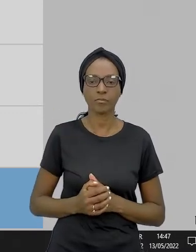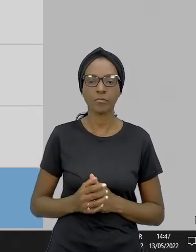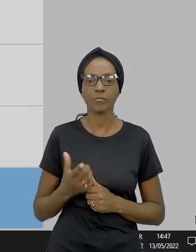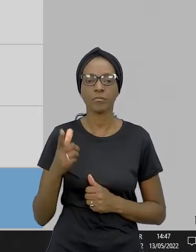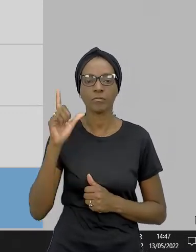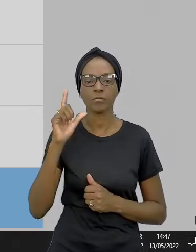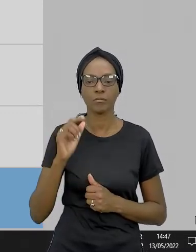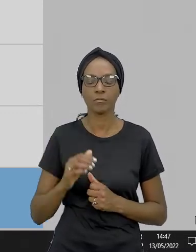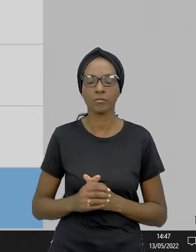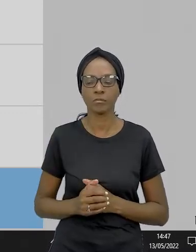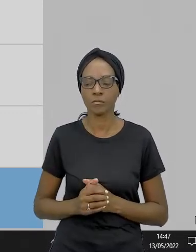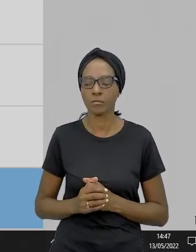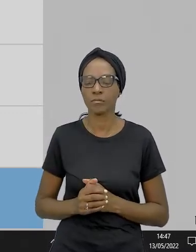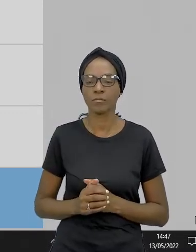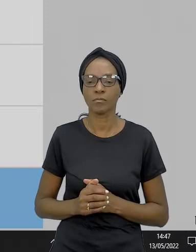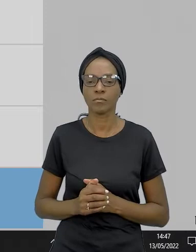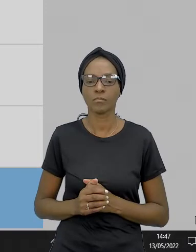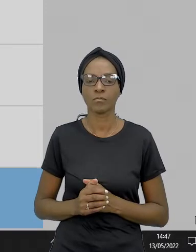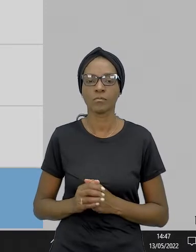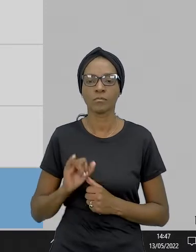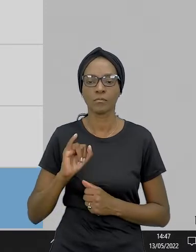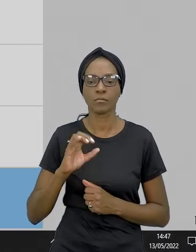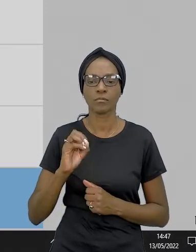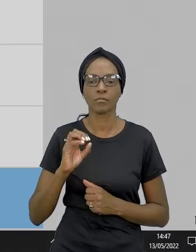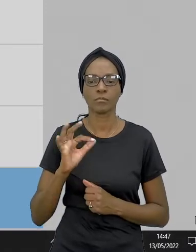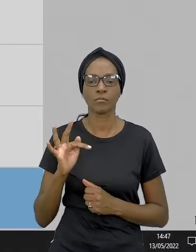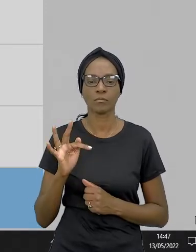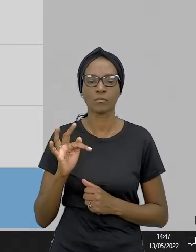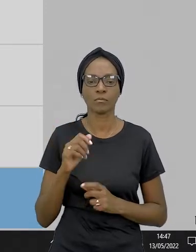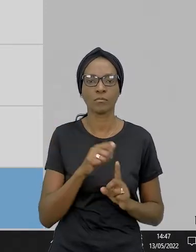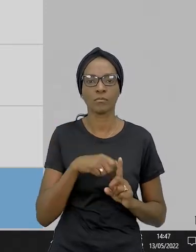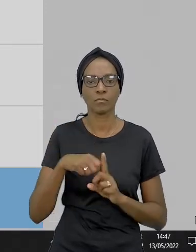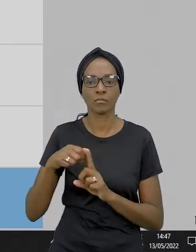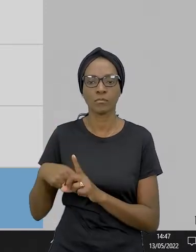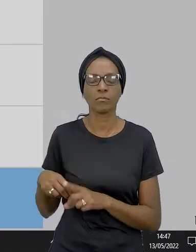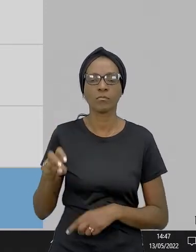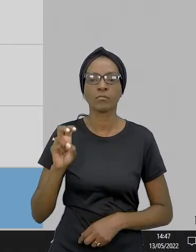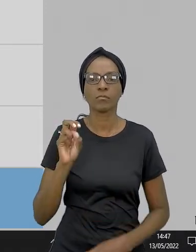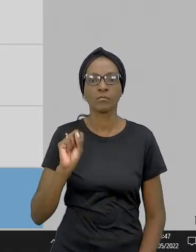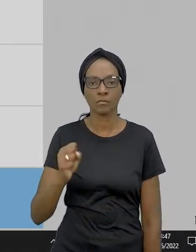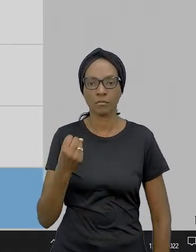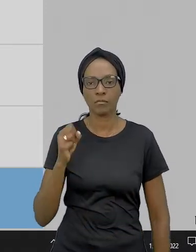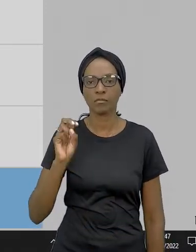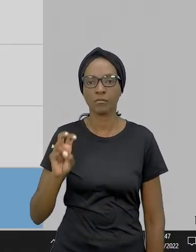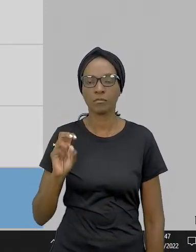Próxima conta. O IOF mensal era 850